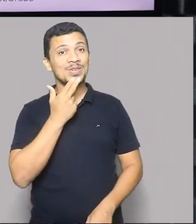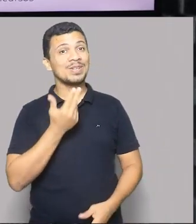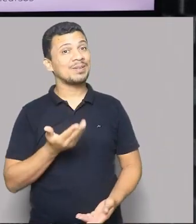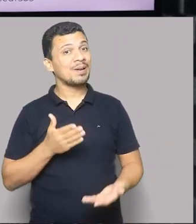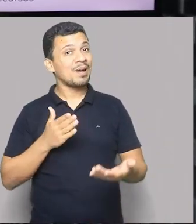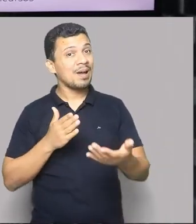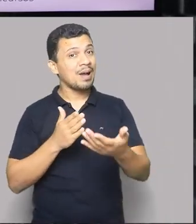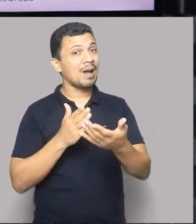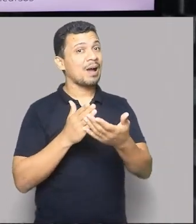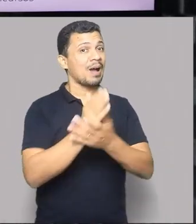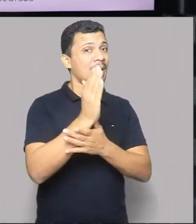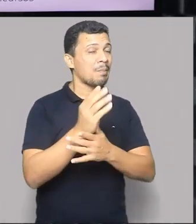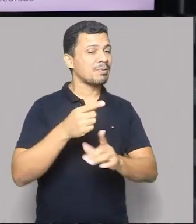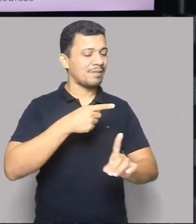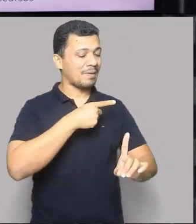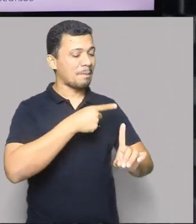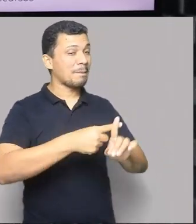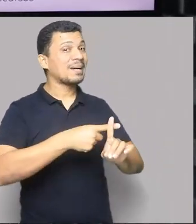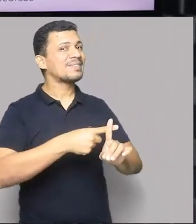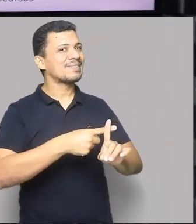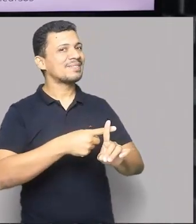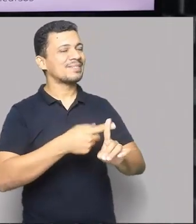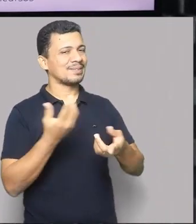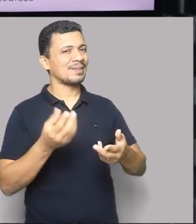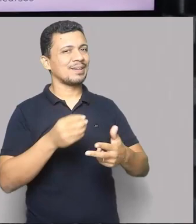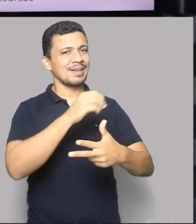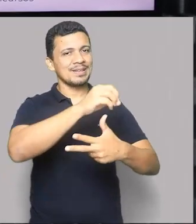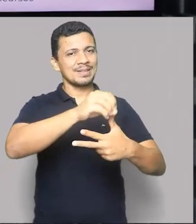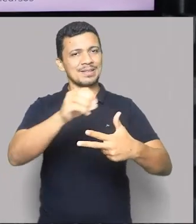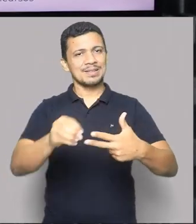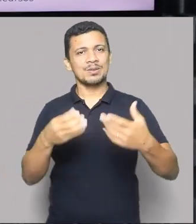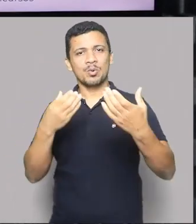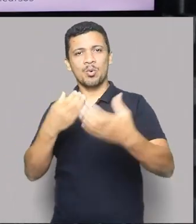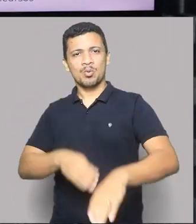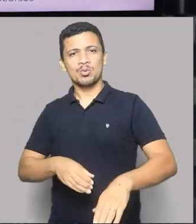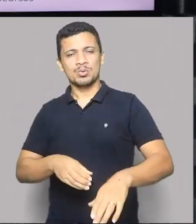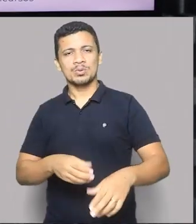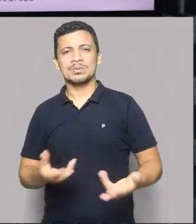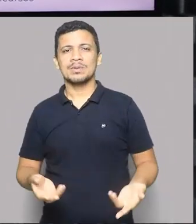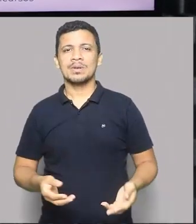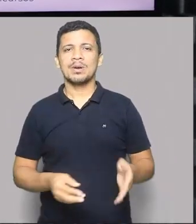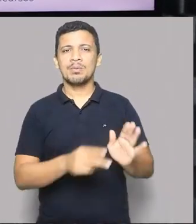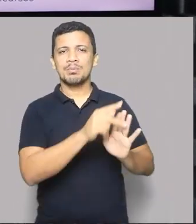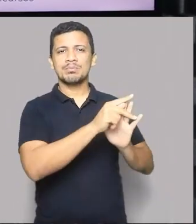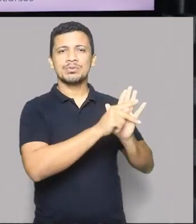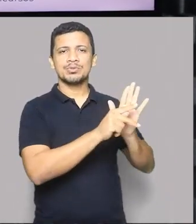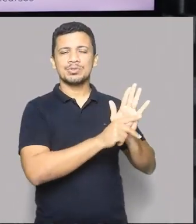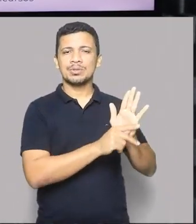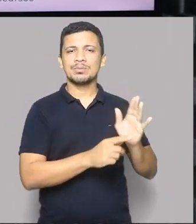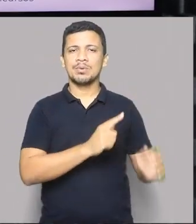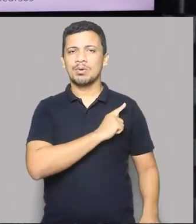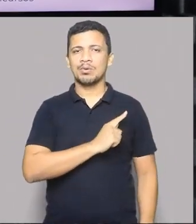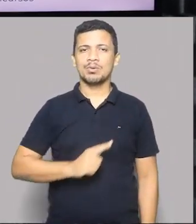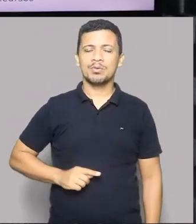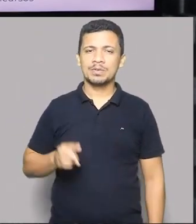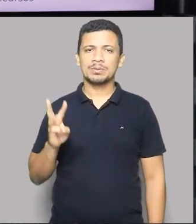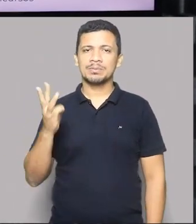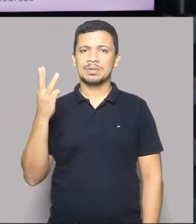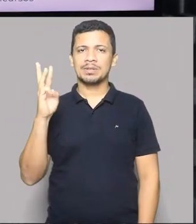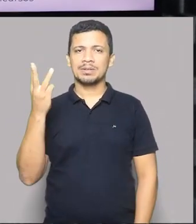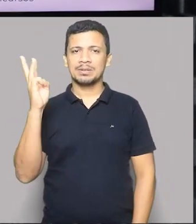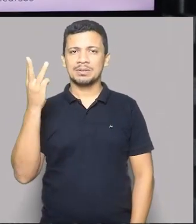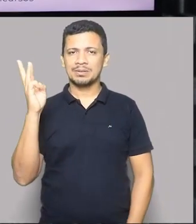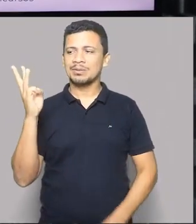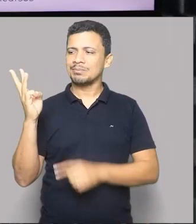dos concursos. Uma iniciativa do governo do estado do Maranhão trabalhando por mim, por você e por todos